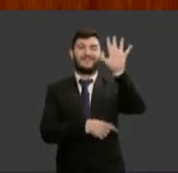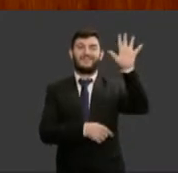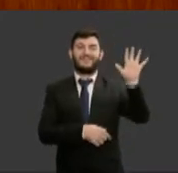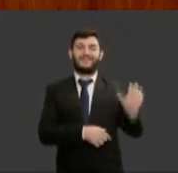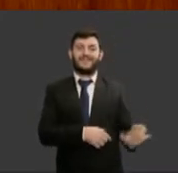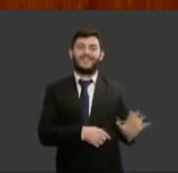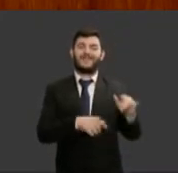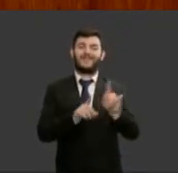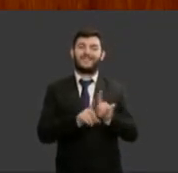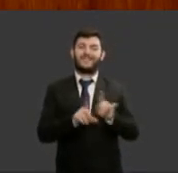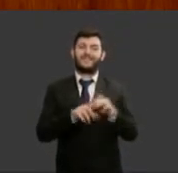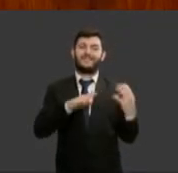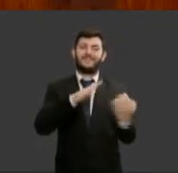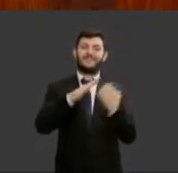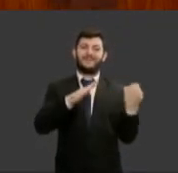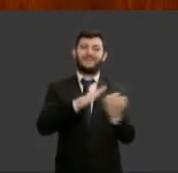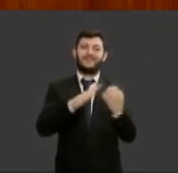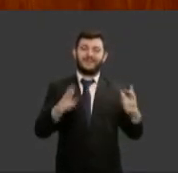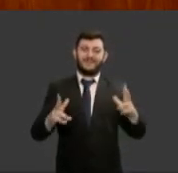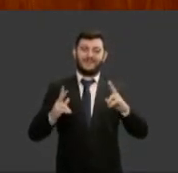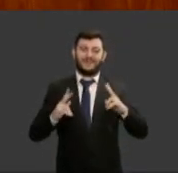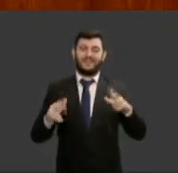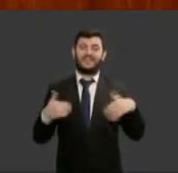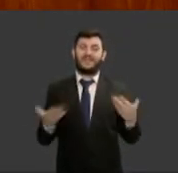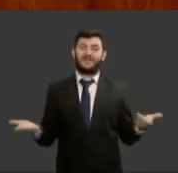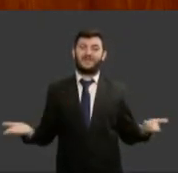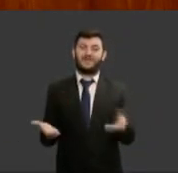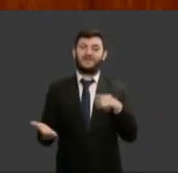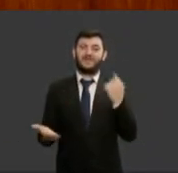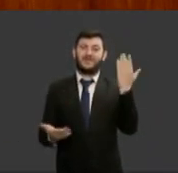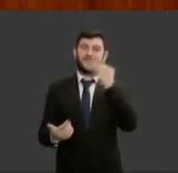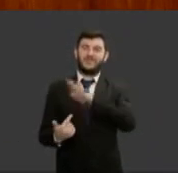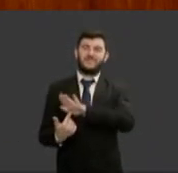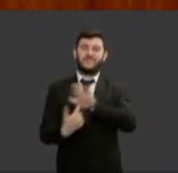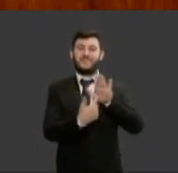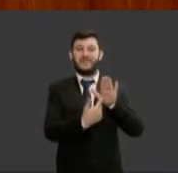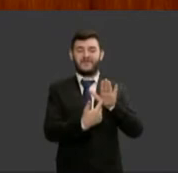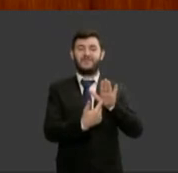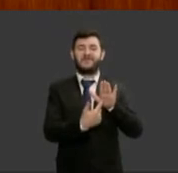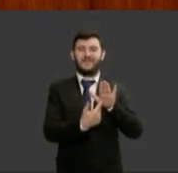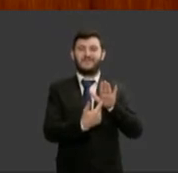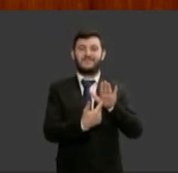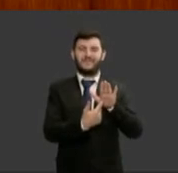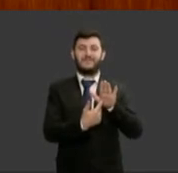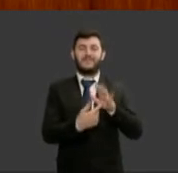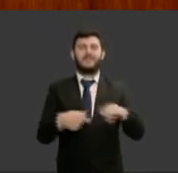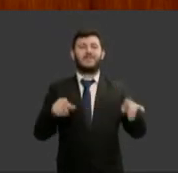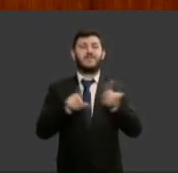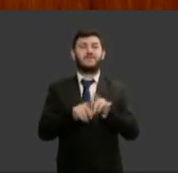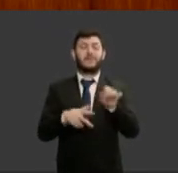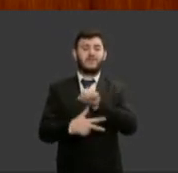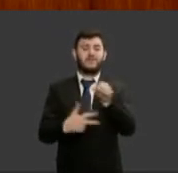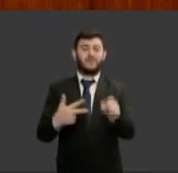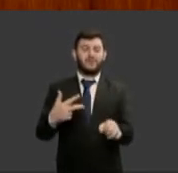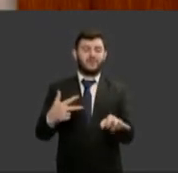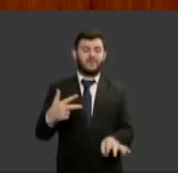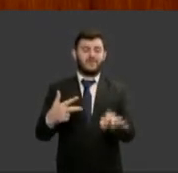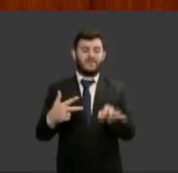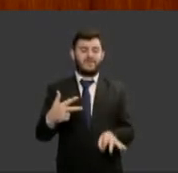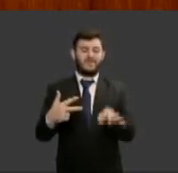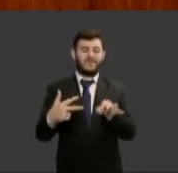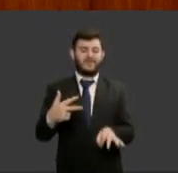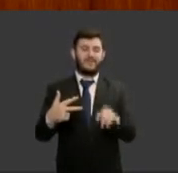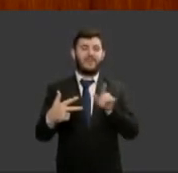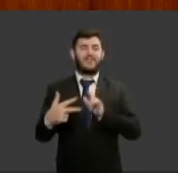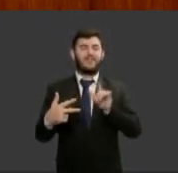encontro estamos comprovando isso nesse nosso encontro na cúpula do poder judiciário um dos mais apegados à